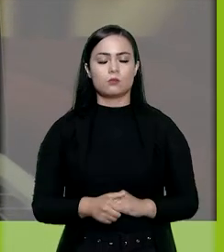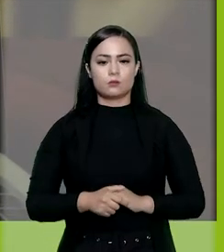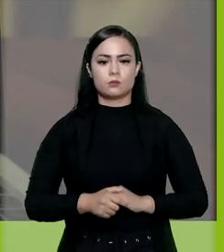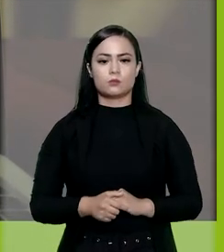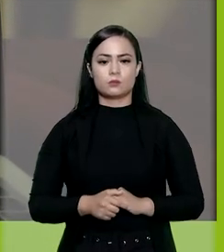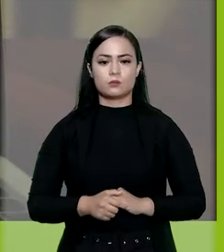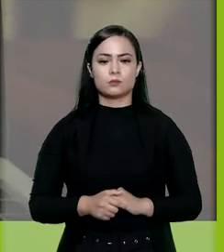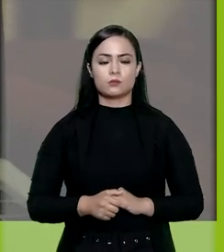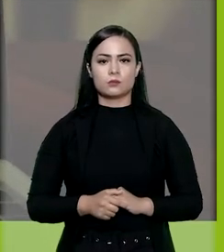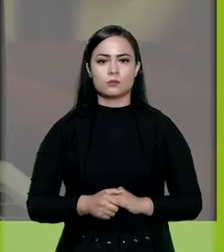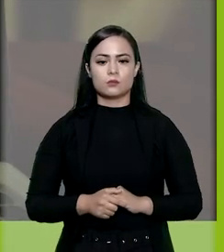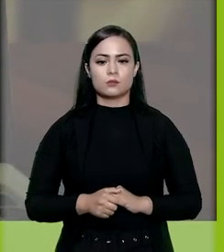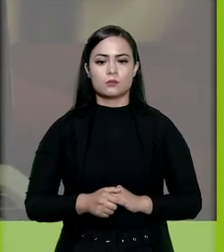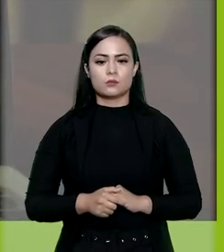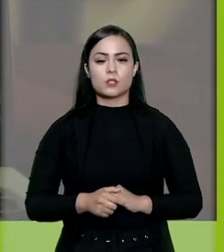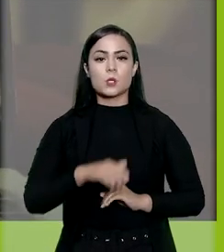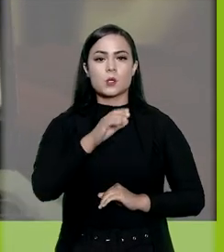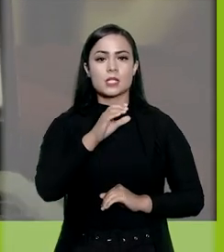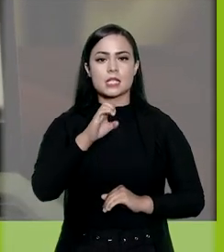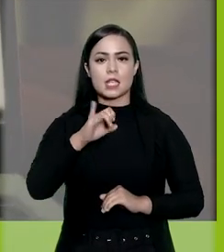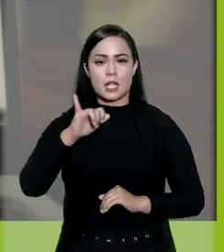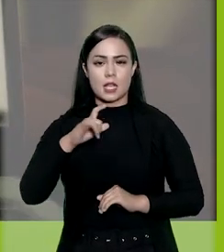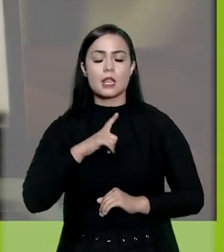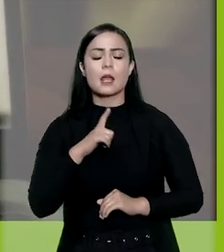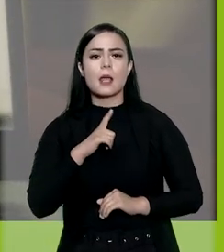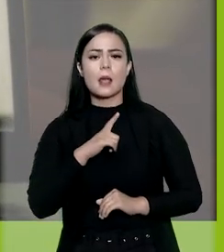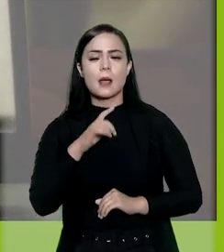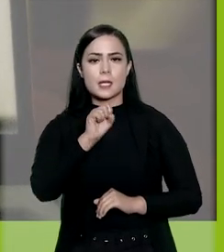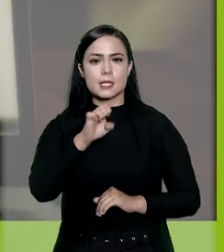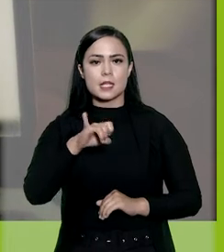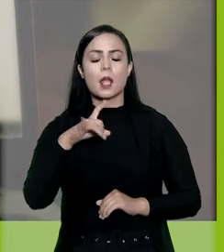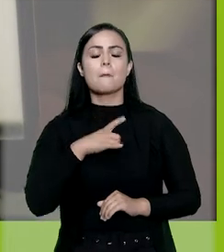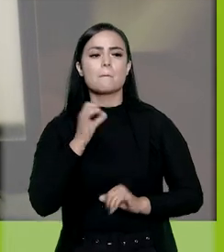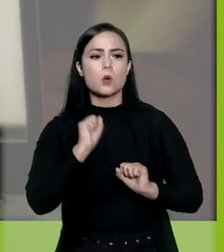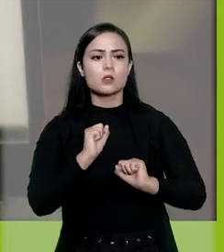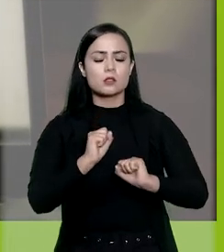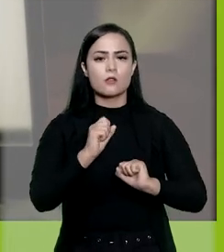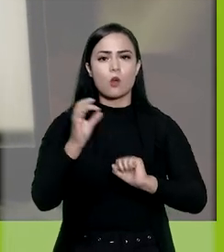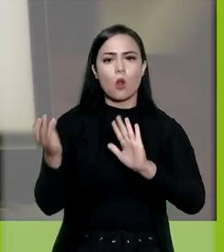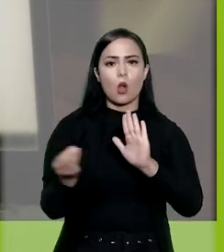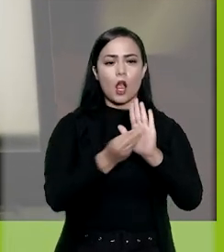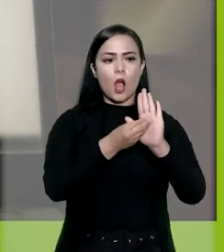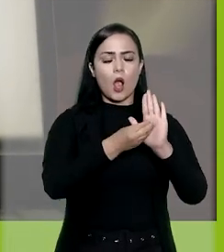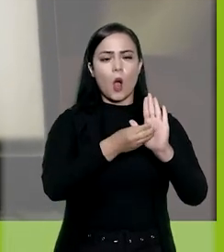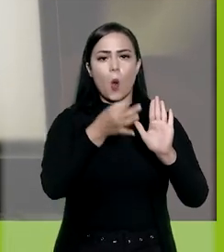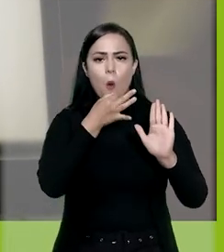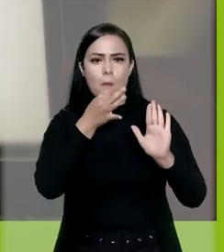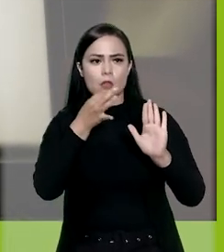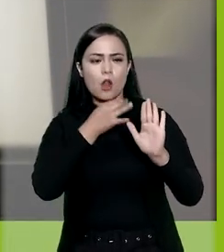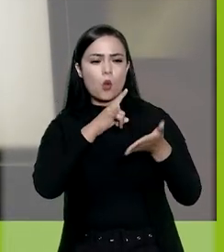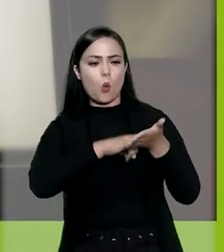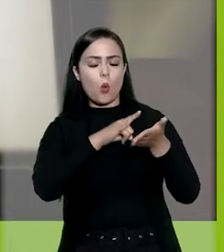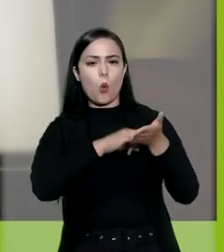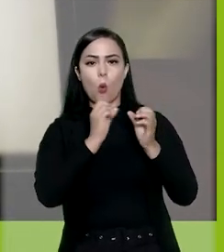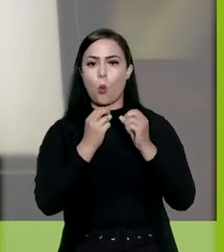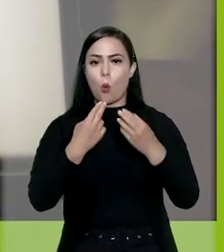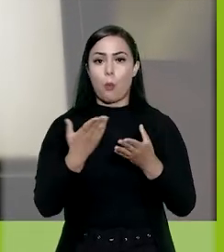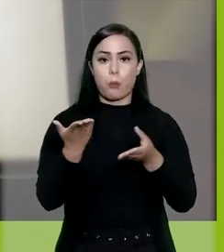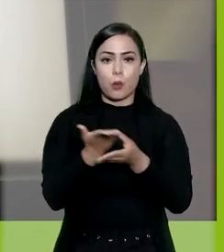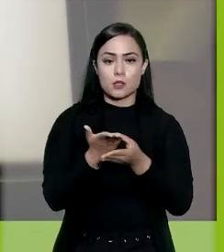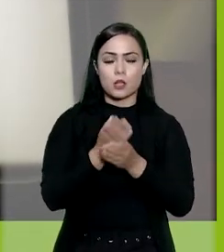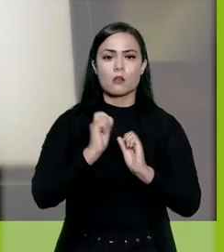comentário. No Sei é possível inserir vários comentários em um mesmo documento ou processo.